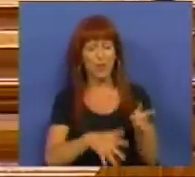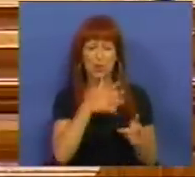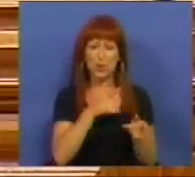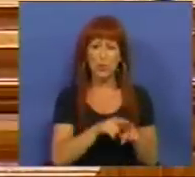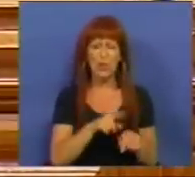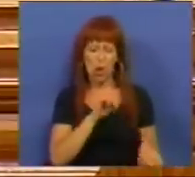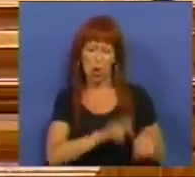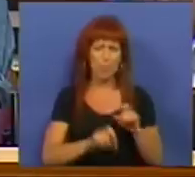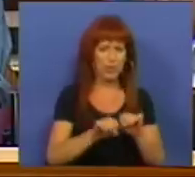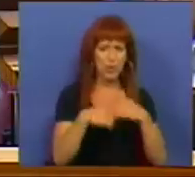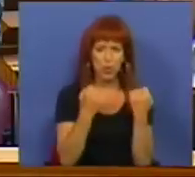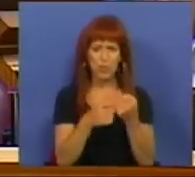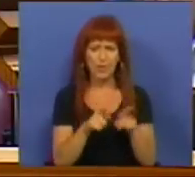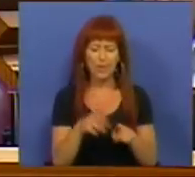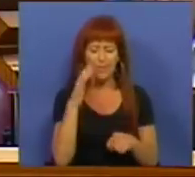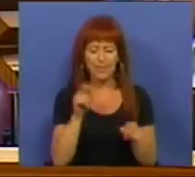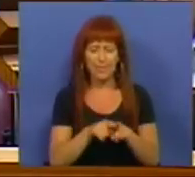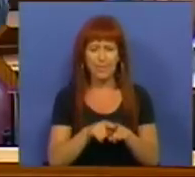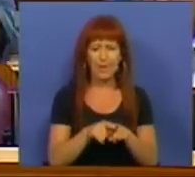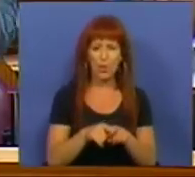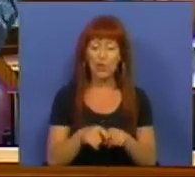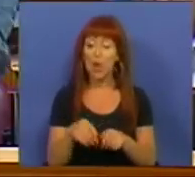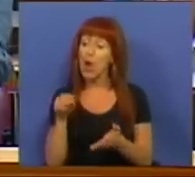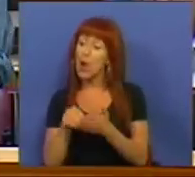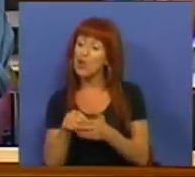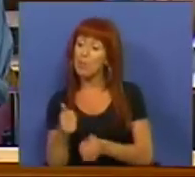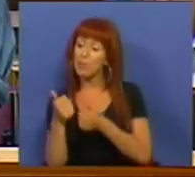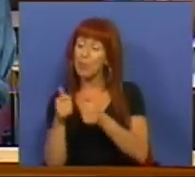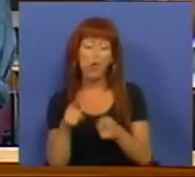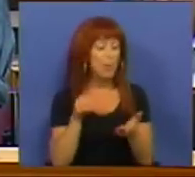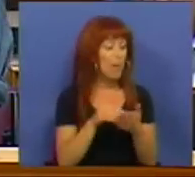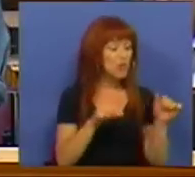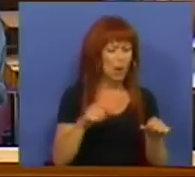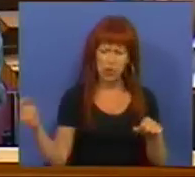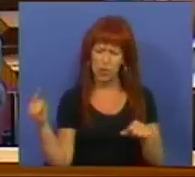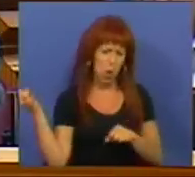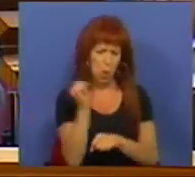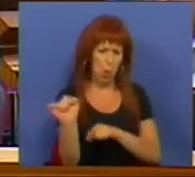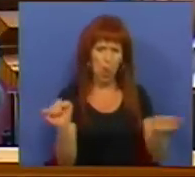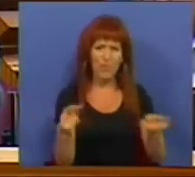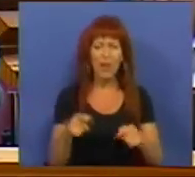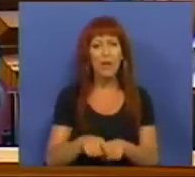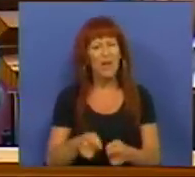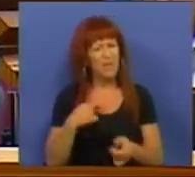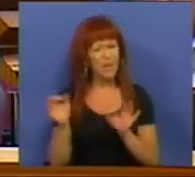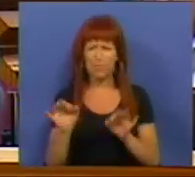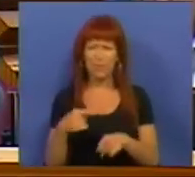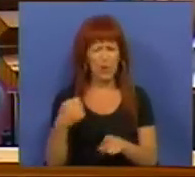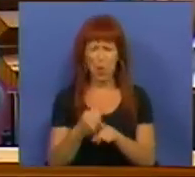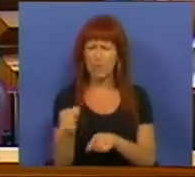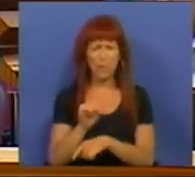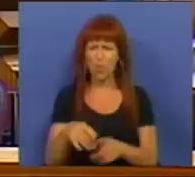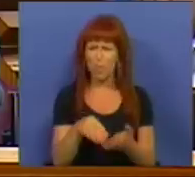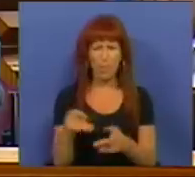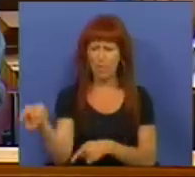discurso de ódio social. É tentar pôr os bons pobres contra os maus pobres. E os senhores não estão preparados para o combate à